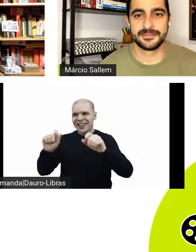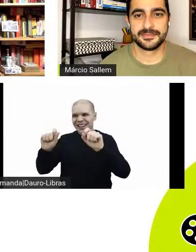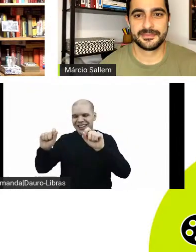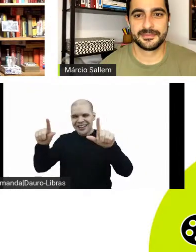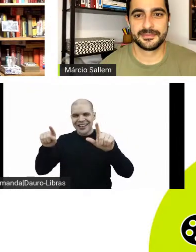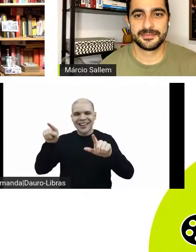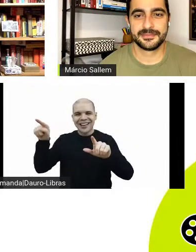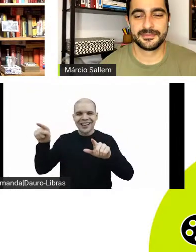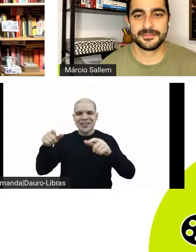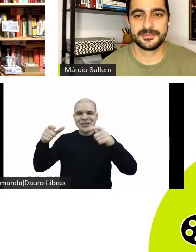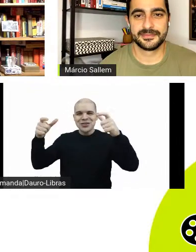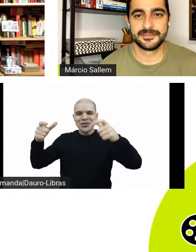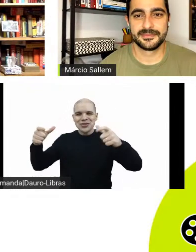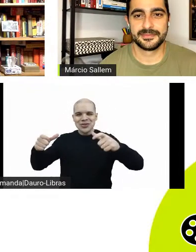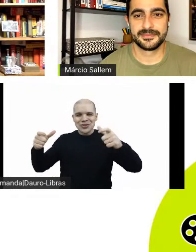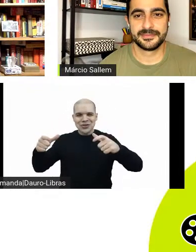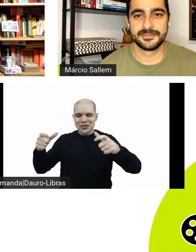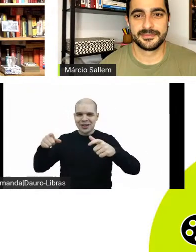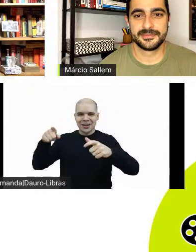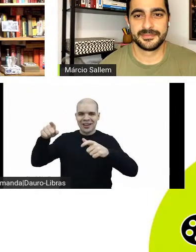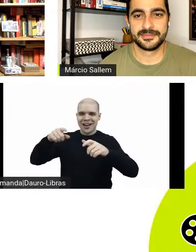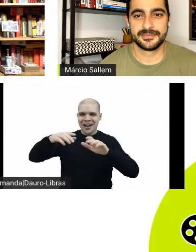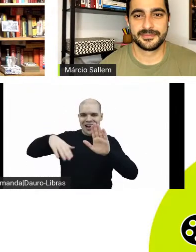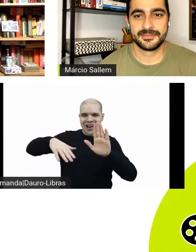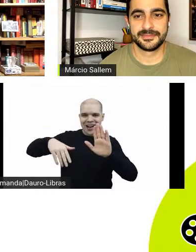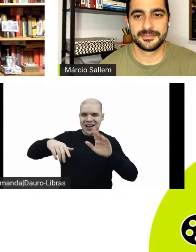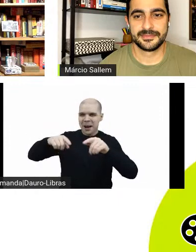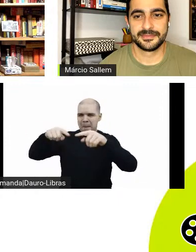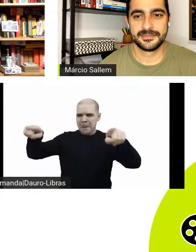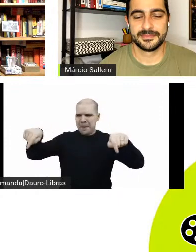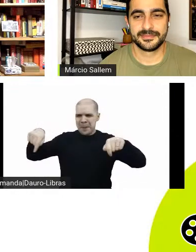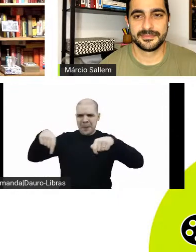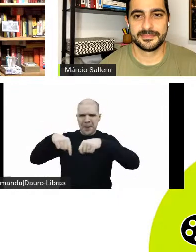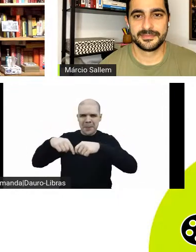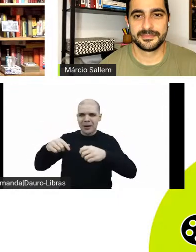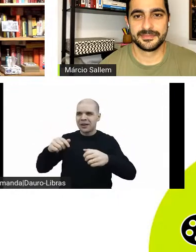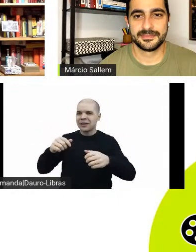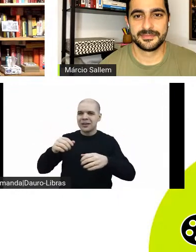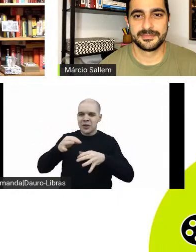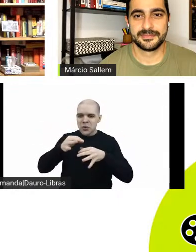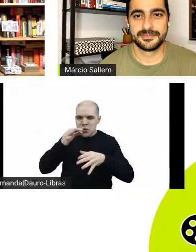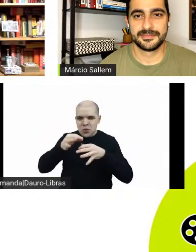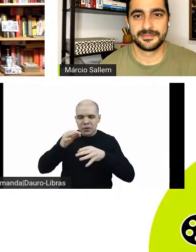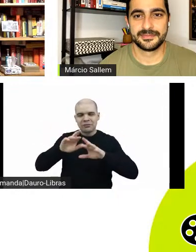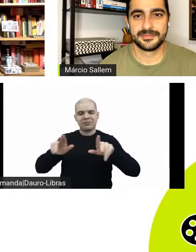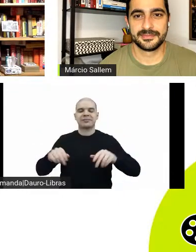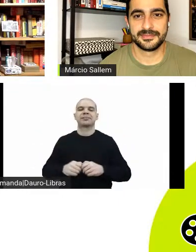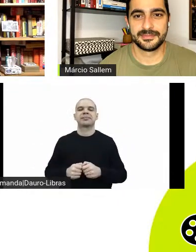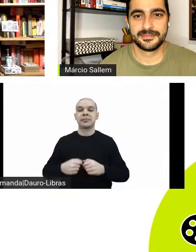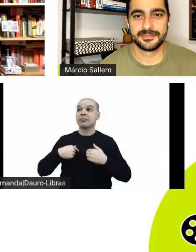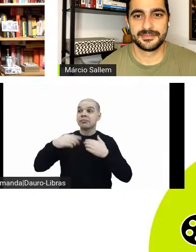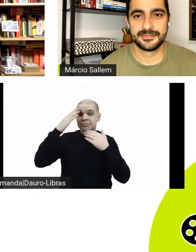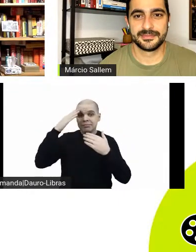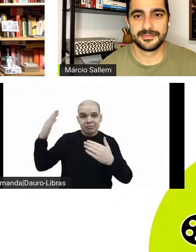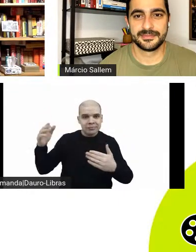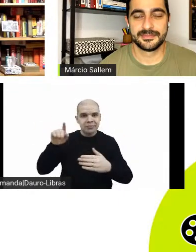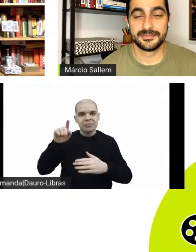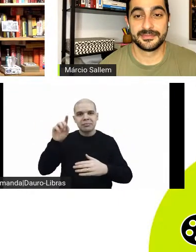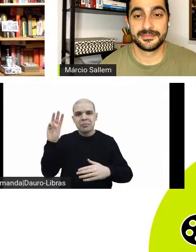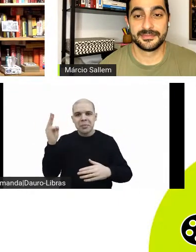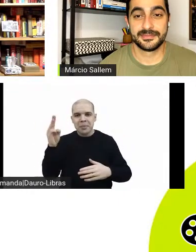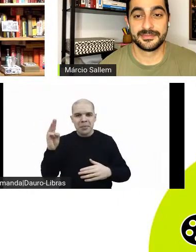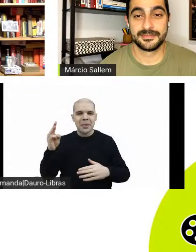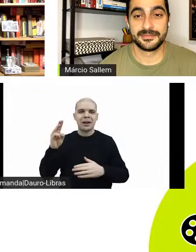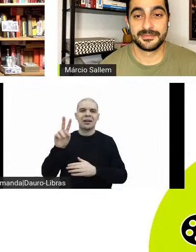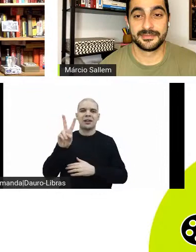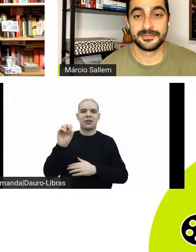abraço para o pessoal que está acompanhando a gente desde o início, pessoal de São Luís do Maranhão, Garça, Votuporanga, Marília, Campos